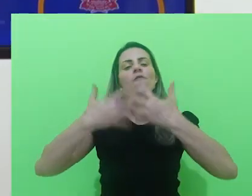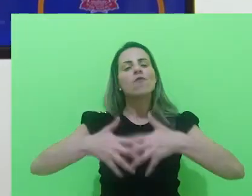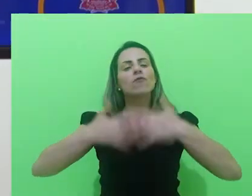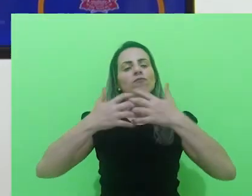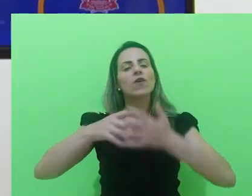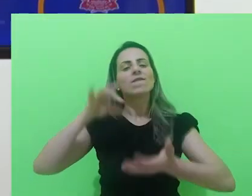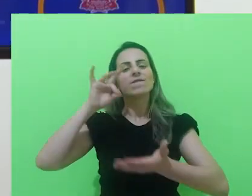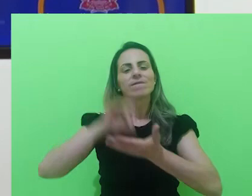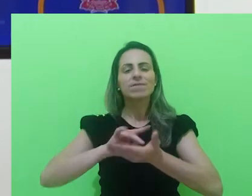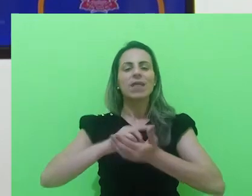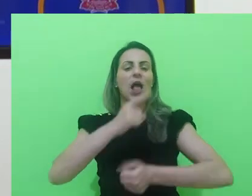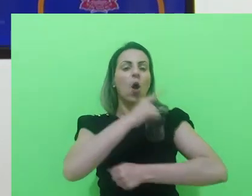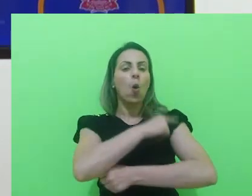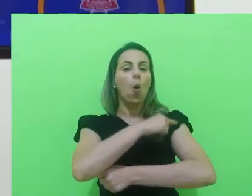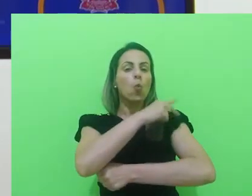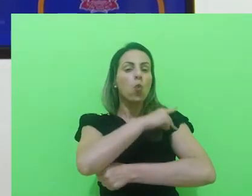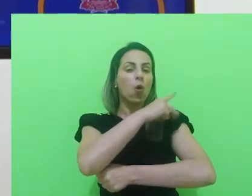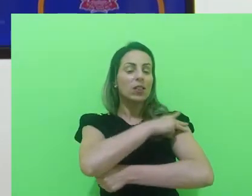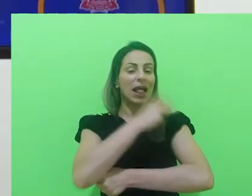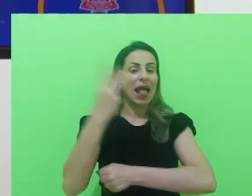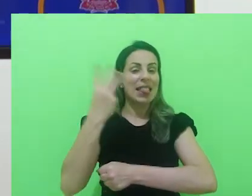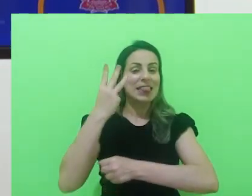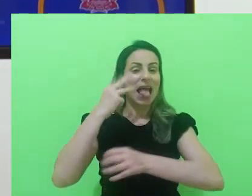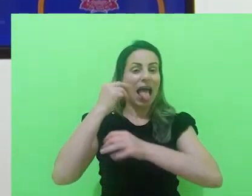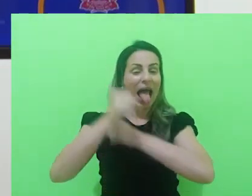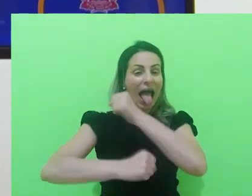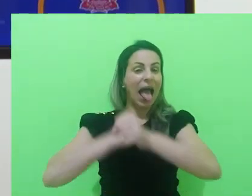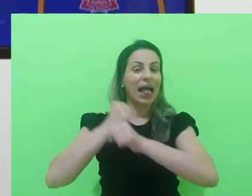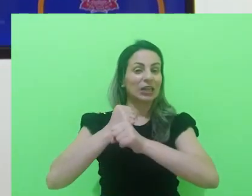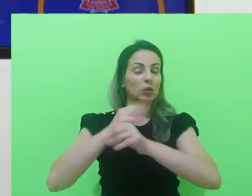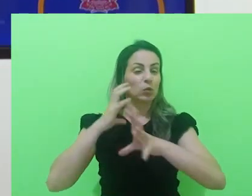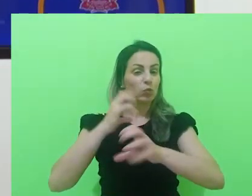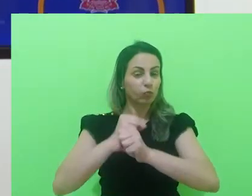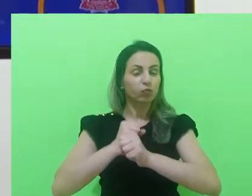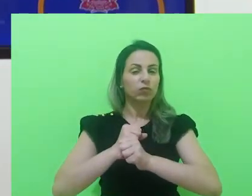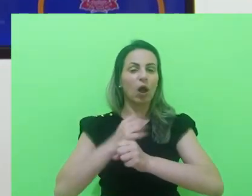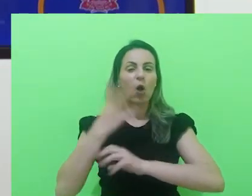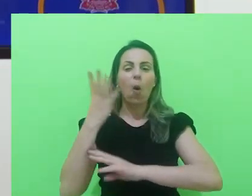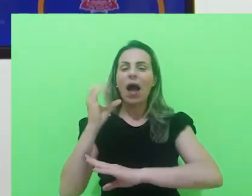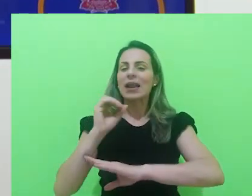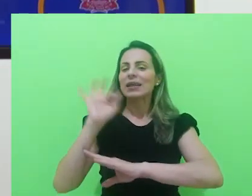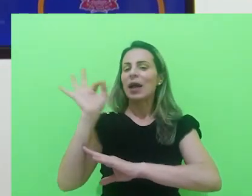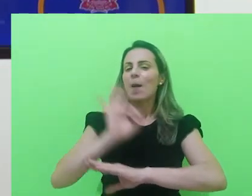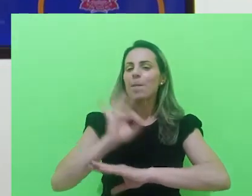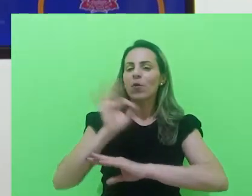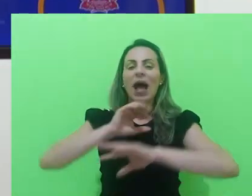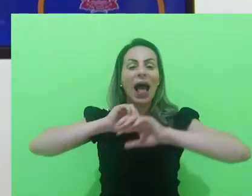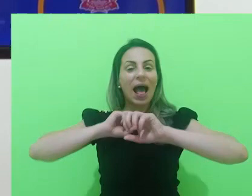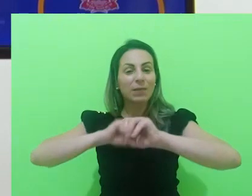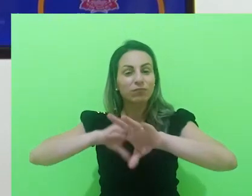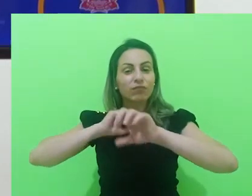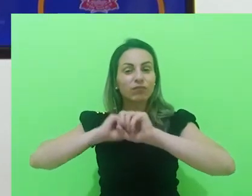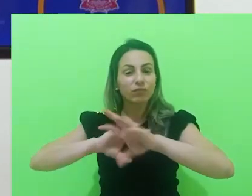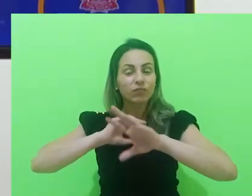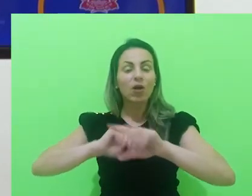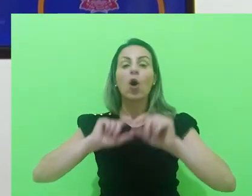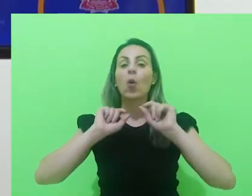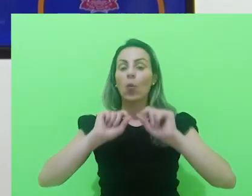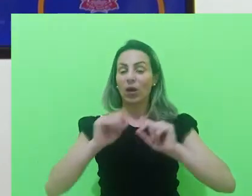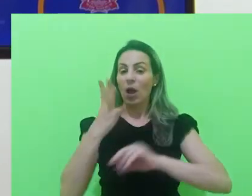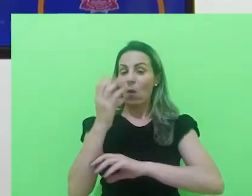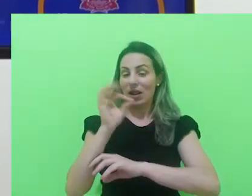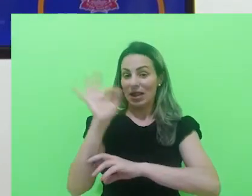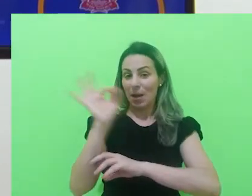todo o Ensino Médio? Durante os três anos do Ensino Médio, 40% das aulas serão de